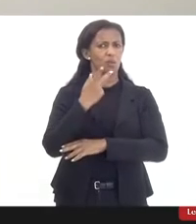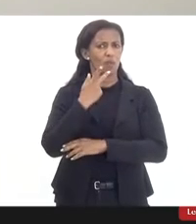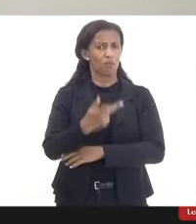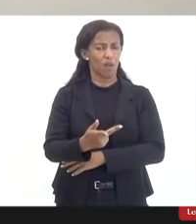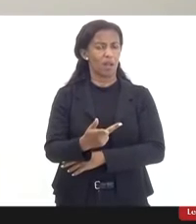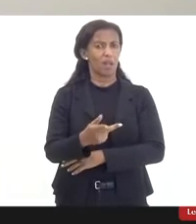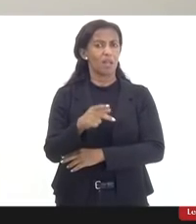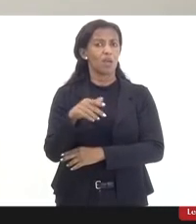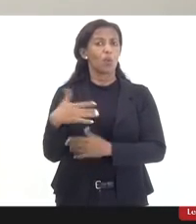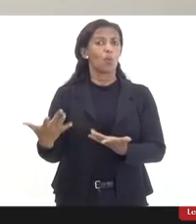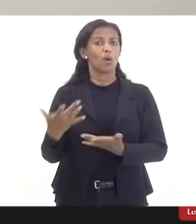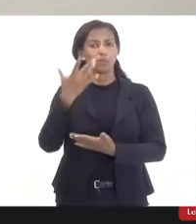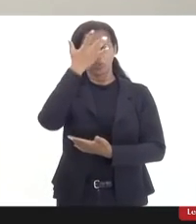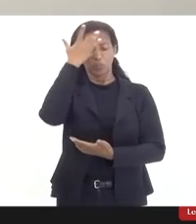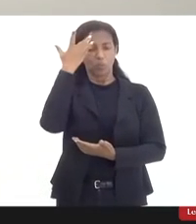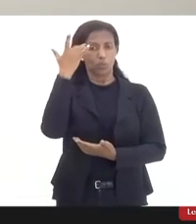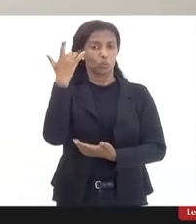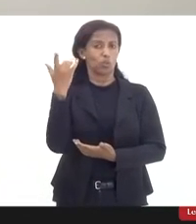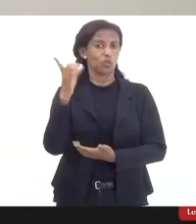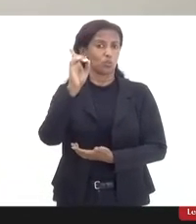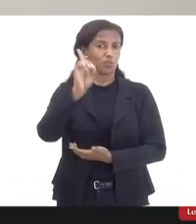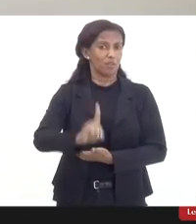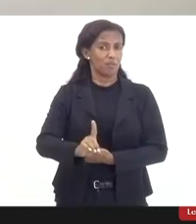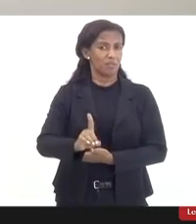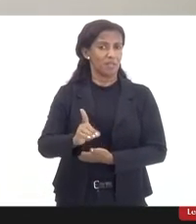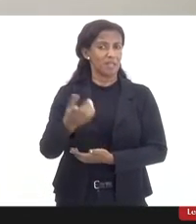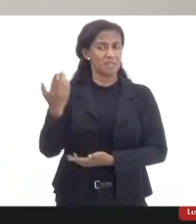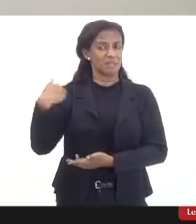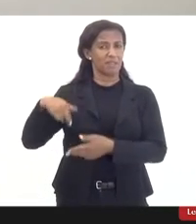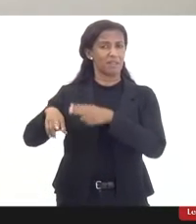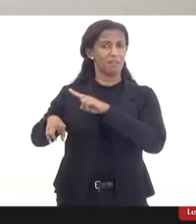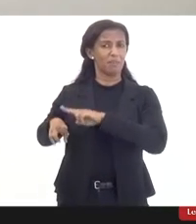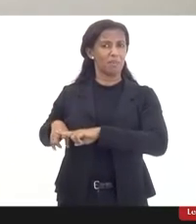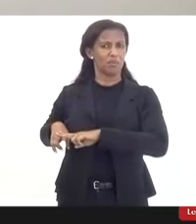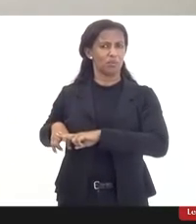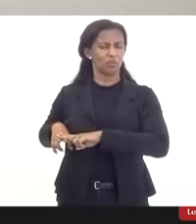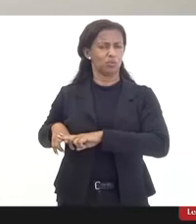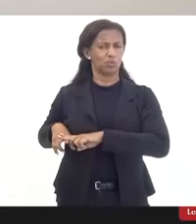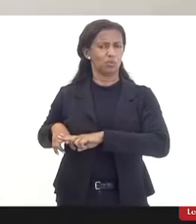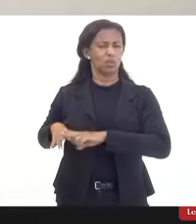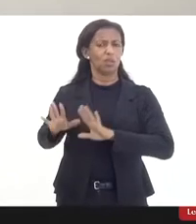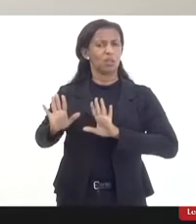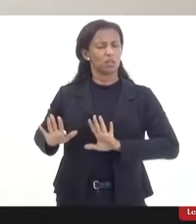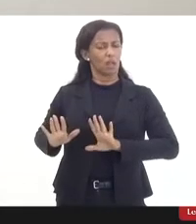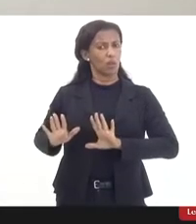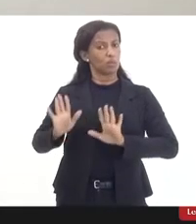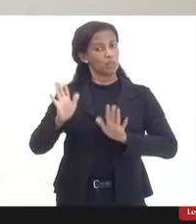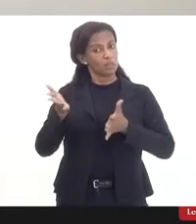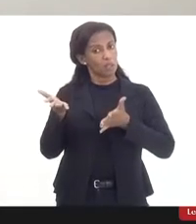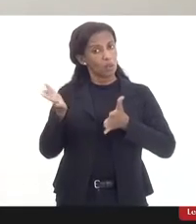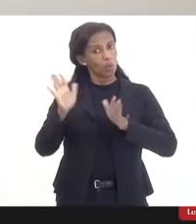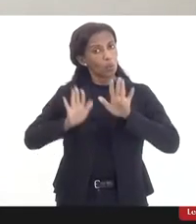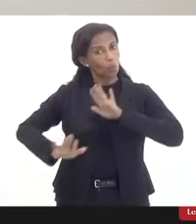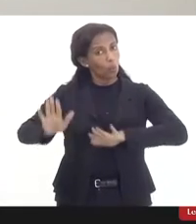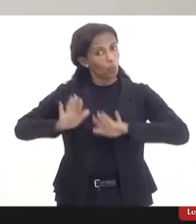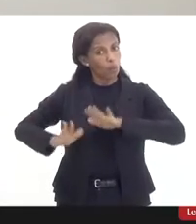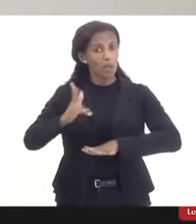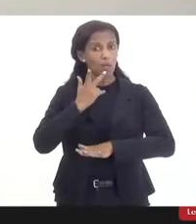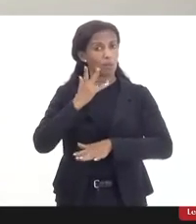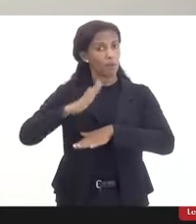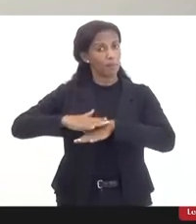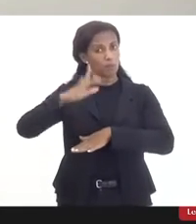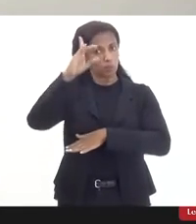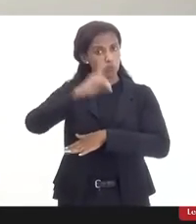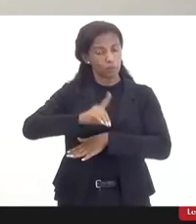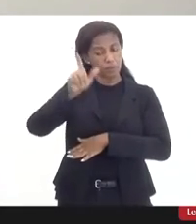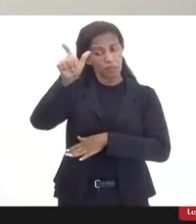ficaram segregadas. A ideia não é essa. Então a gente tem que tomar só um cuidado quando a gente trata da questão da pessoa com